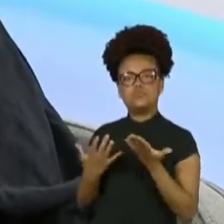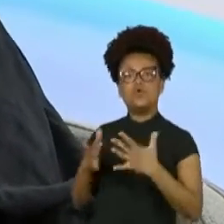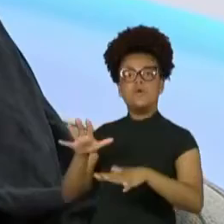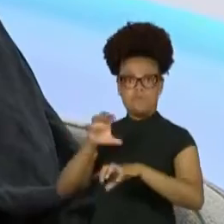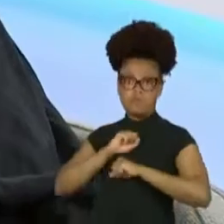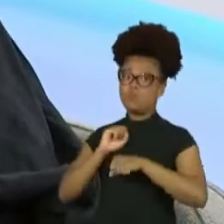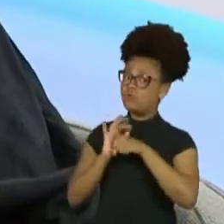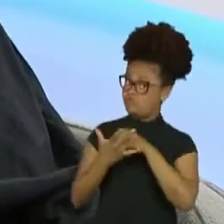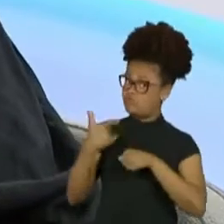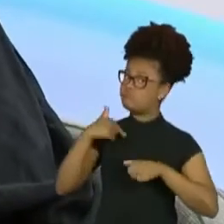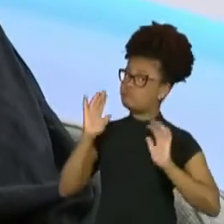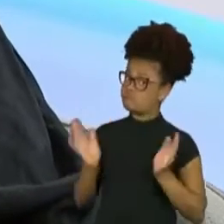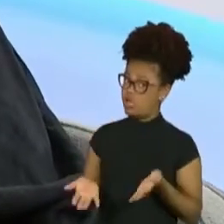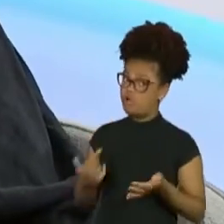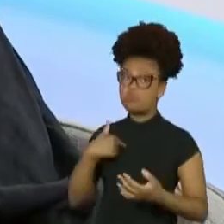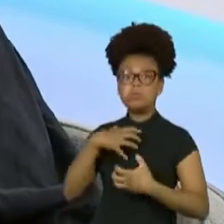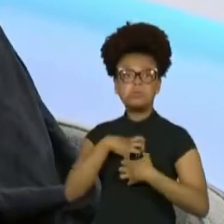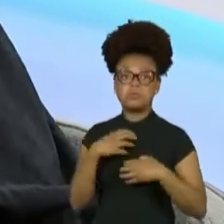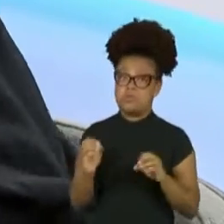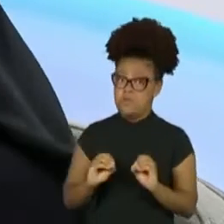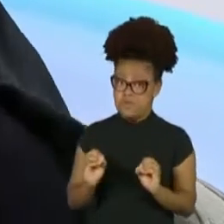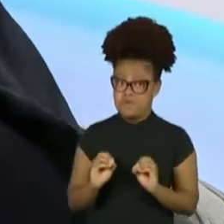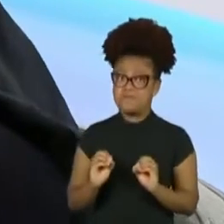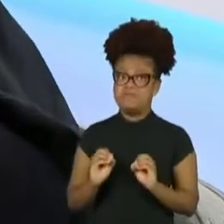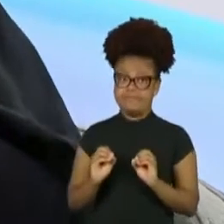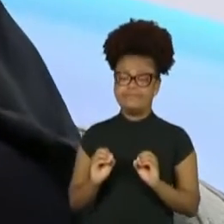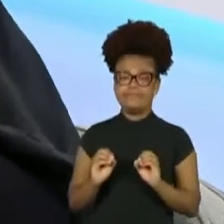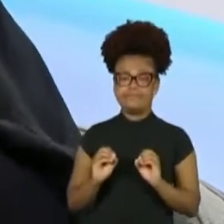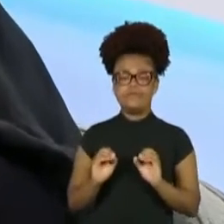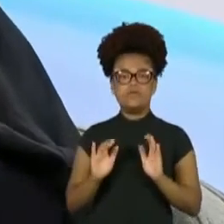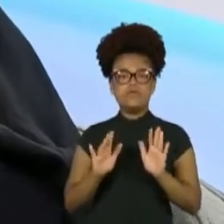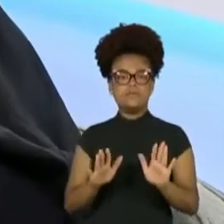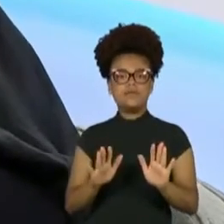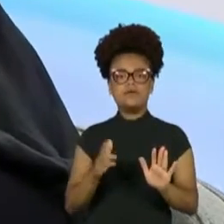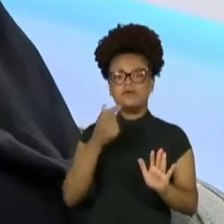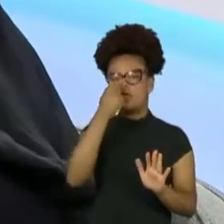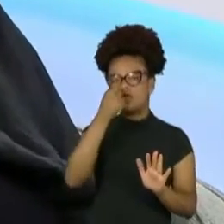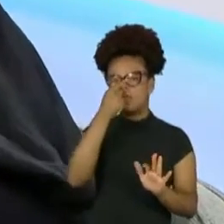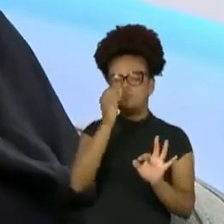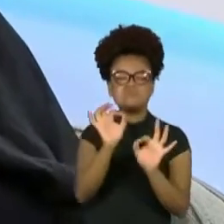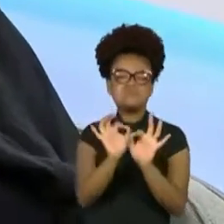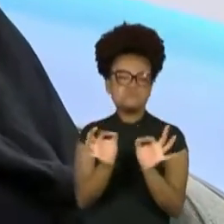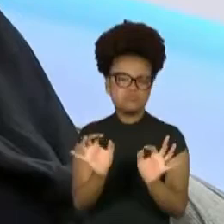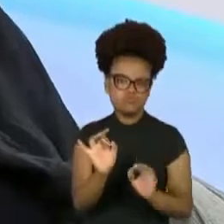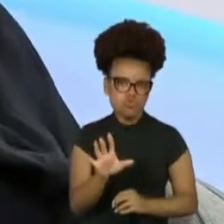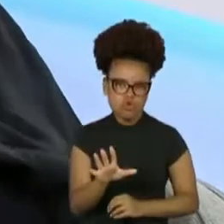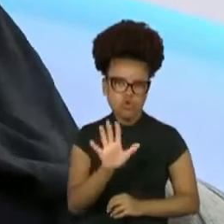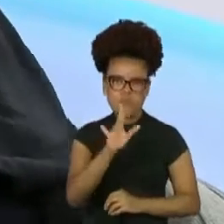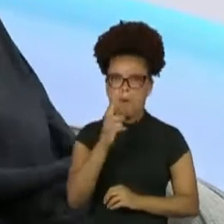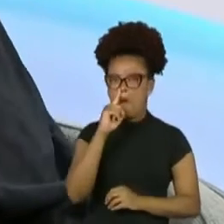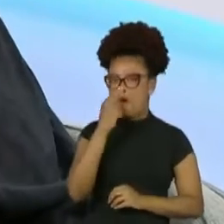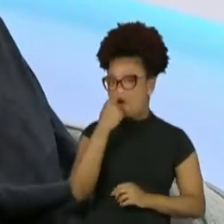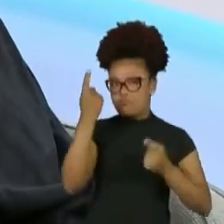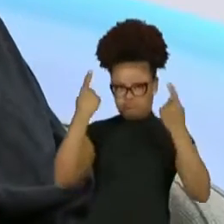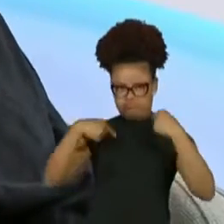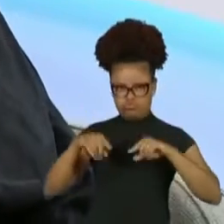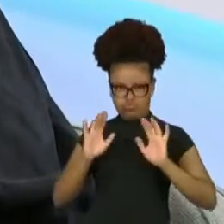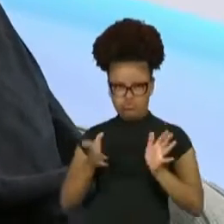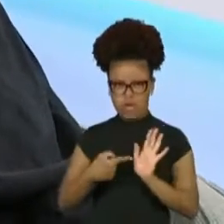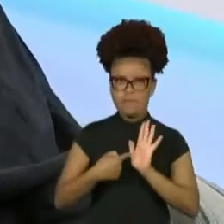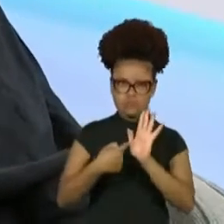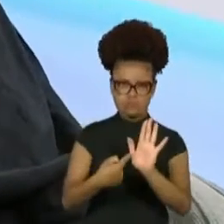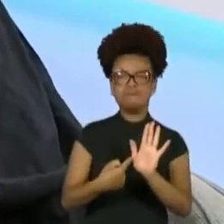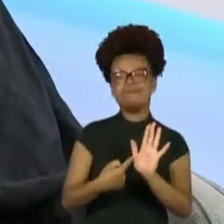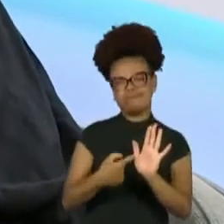tenho dúvida, foi constatado. Quando eu fiz um exame, assim, o vírus passou pelo seu organismo.